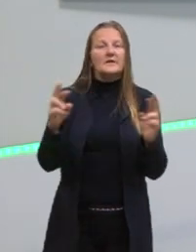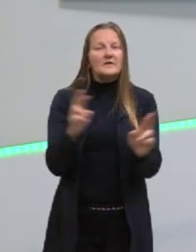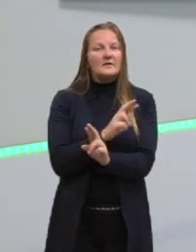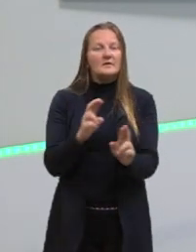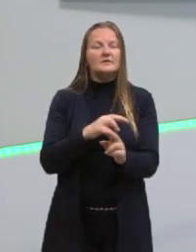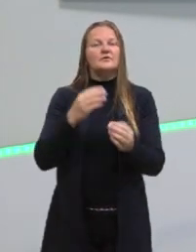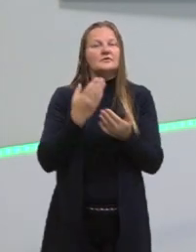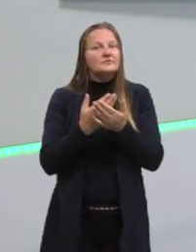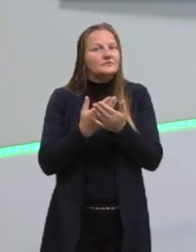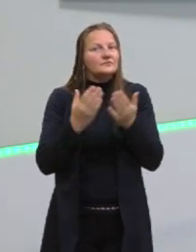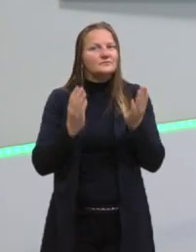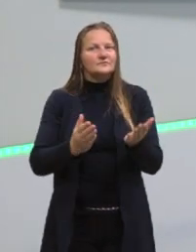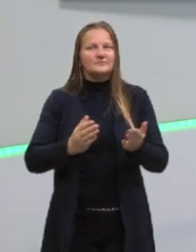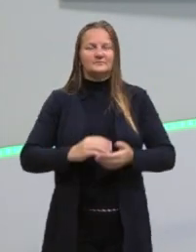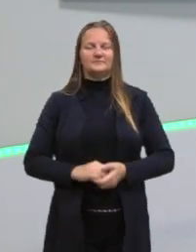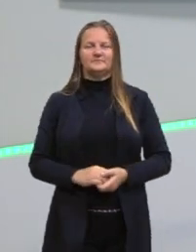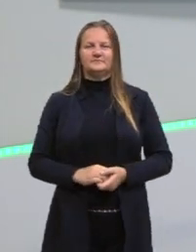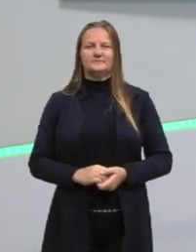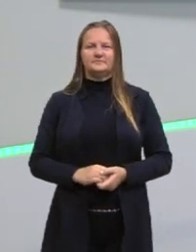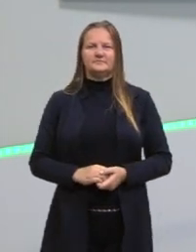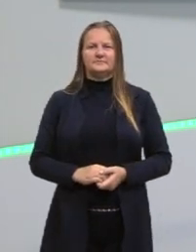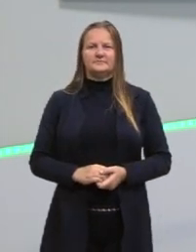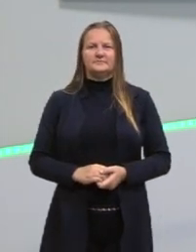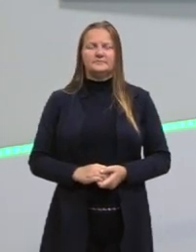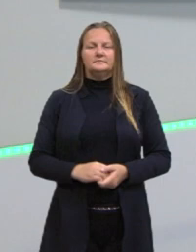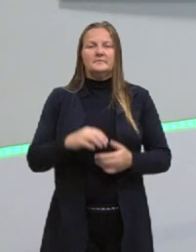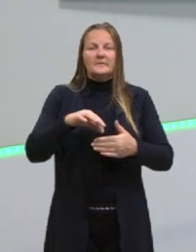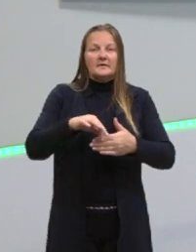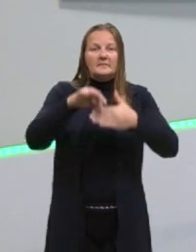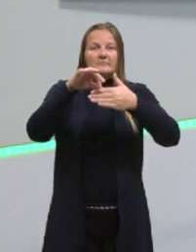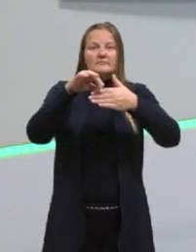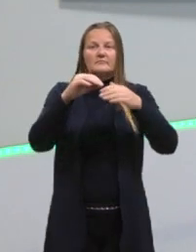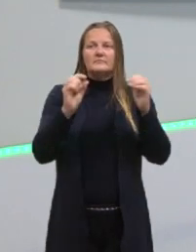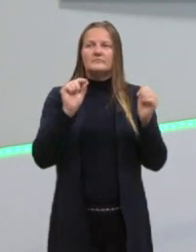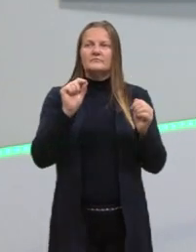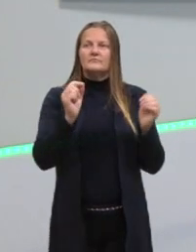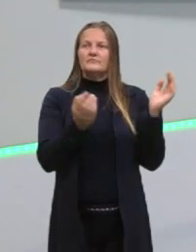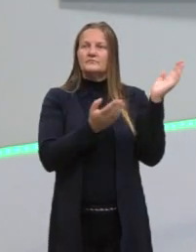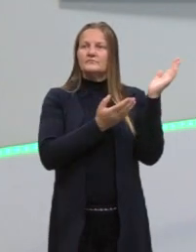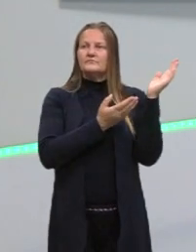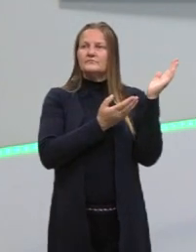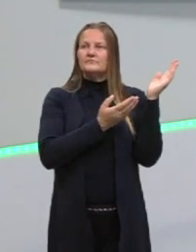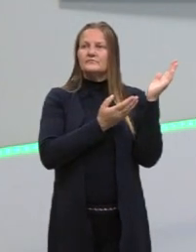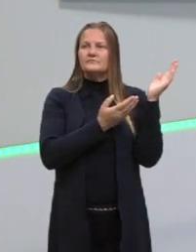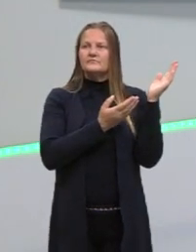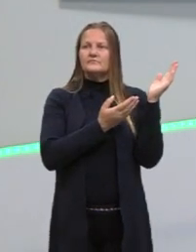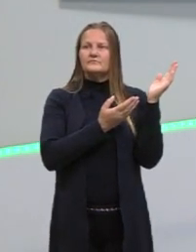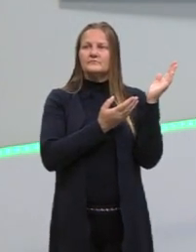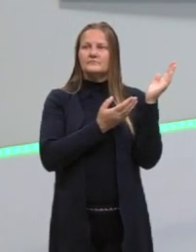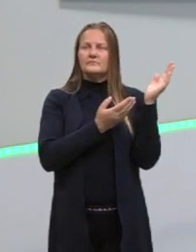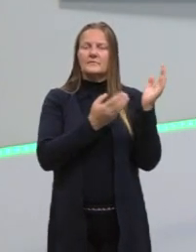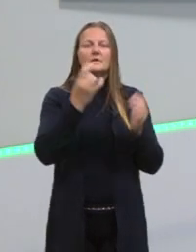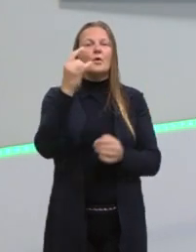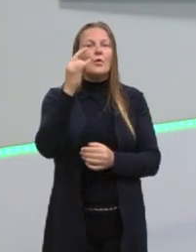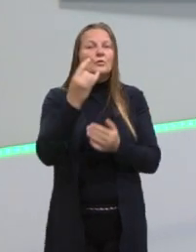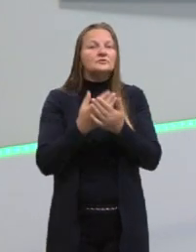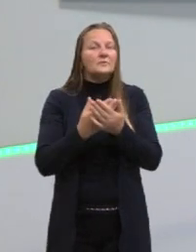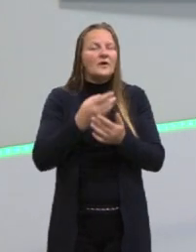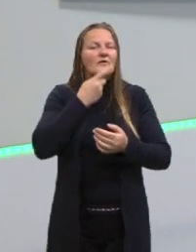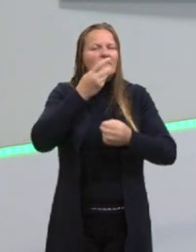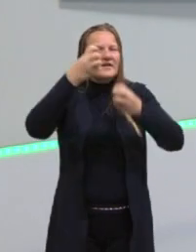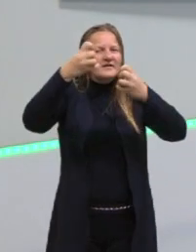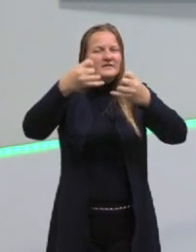nós já estudamos. E aqui até destaco para vocês, eu tenho dito aí até na última aula, comentei com vocês,